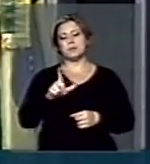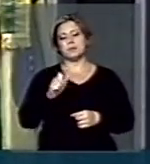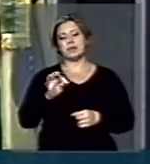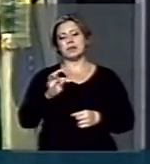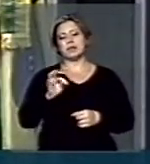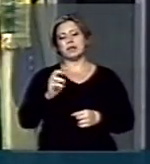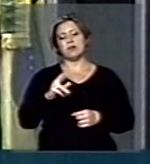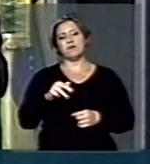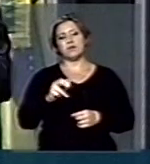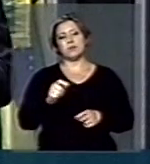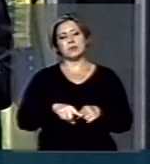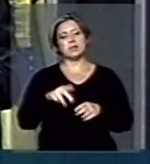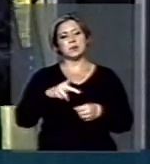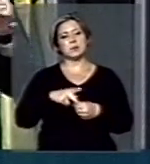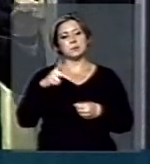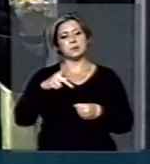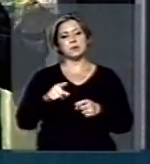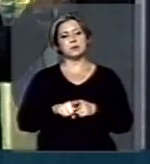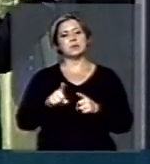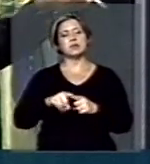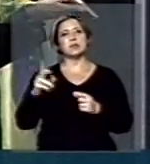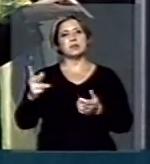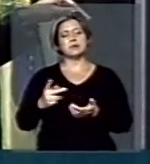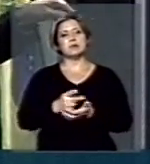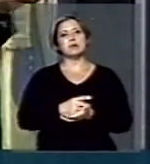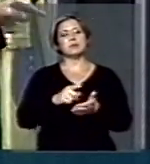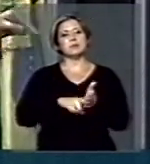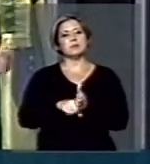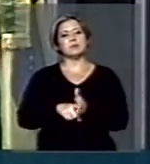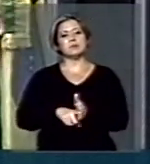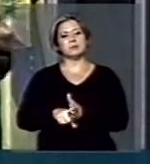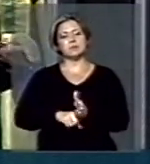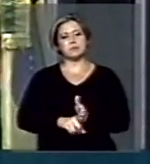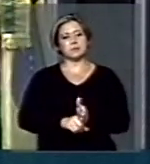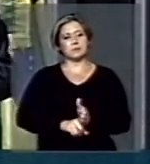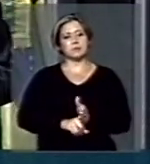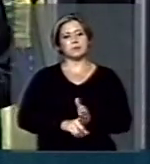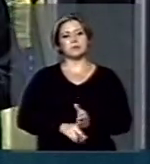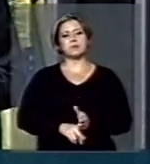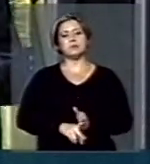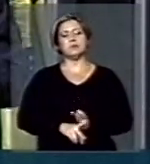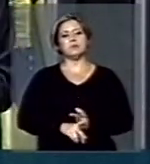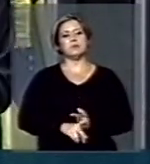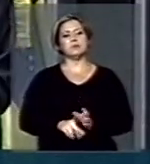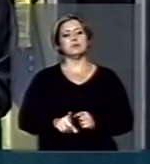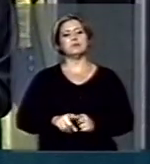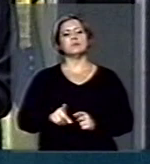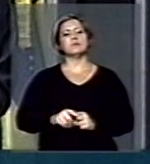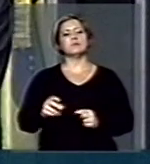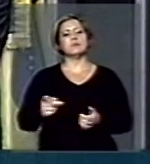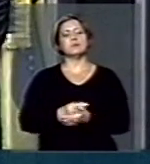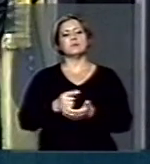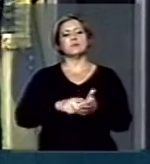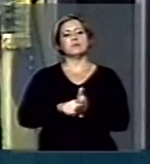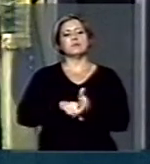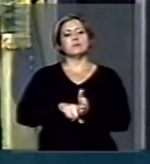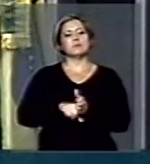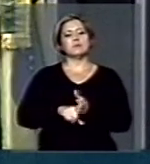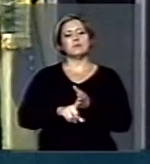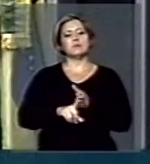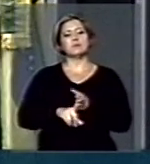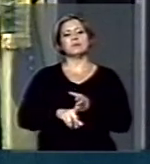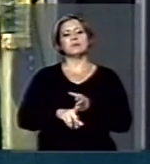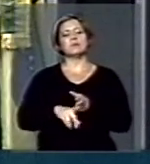petróleo e que teria segundo a apuração da sua área de compliance, de auditoria interna,